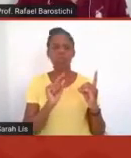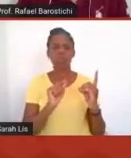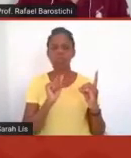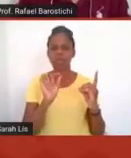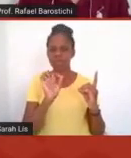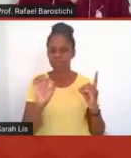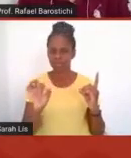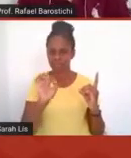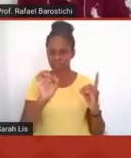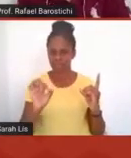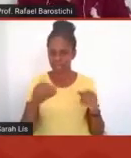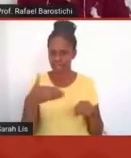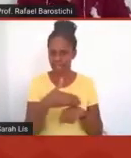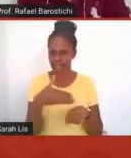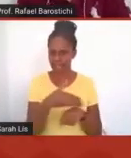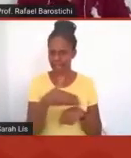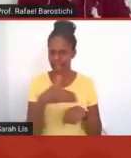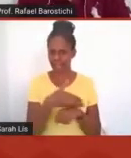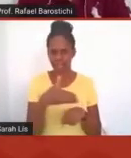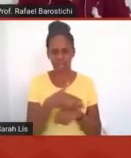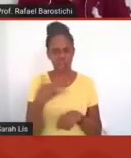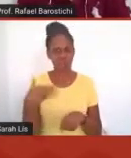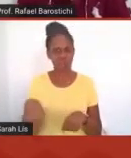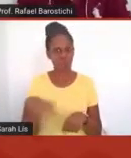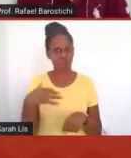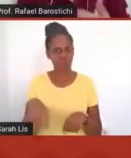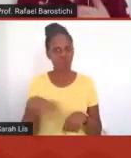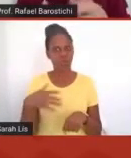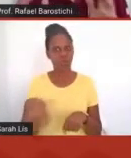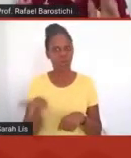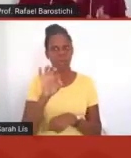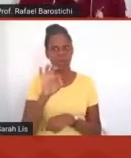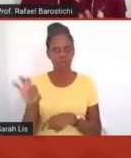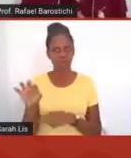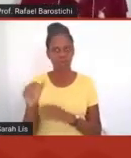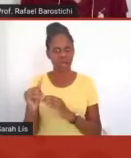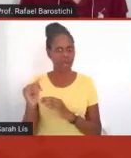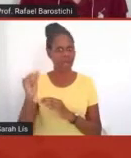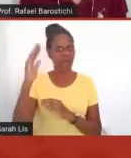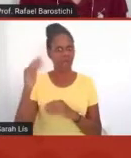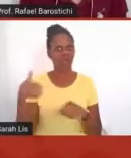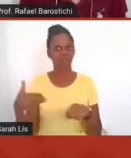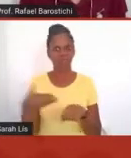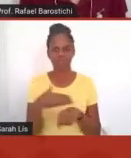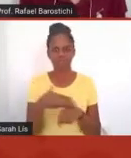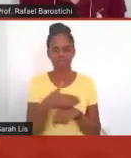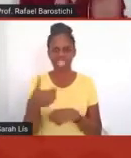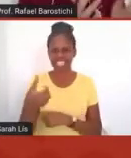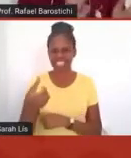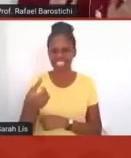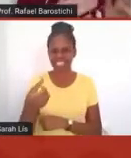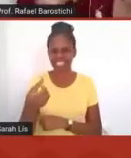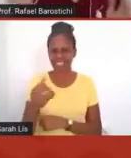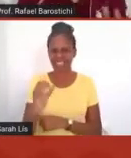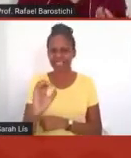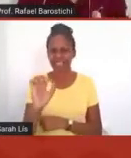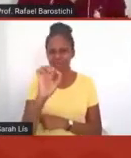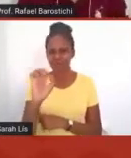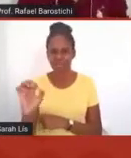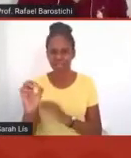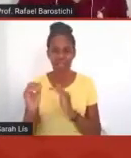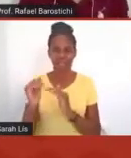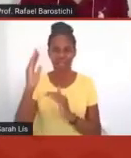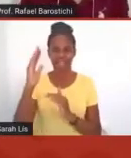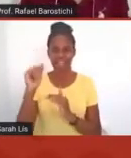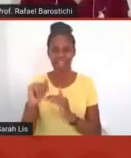de frequência muito alto nos encontros síncronos, normalmente maior do que 60% da turma. No começo, inclusive, ainda era